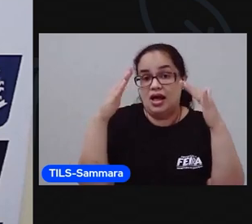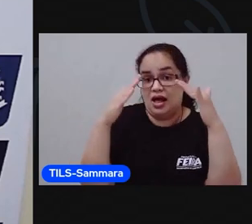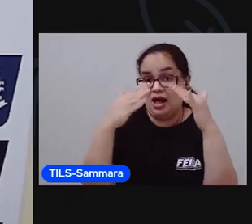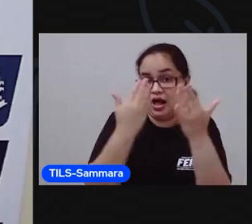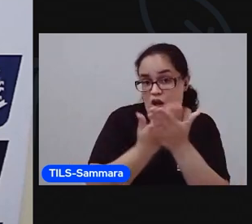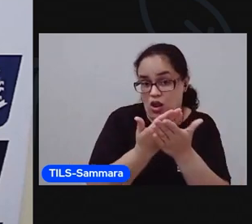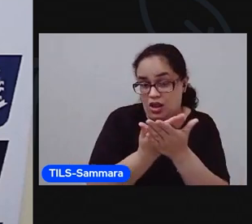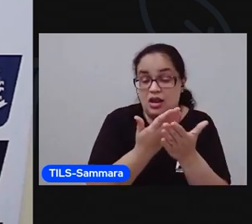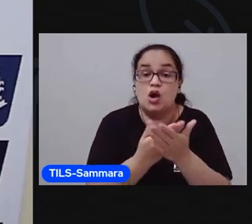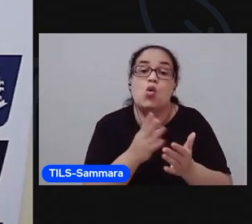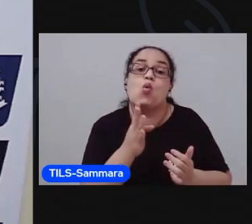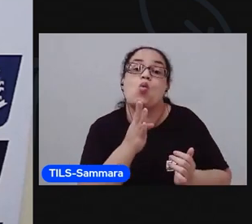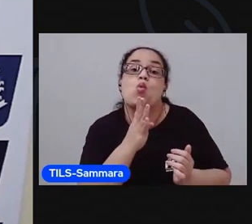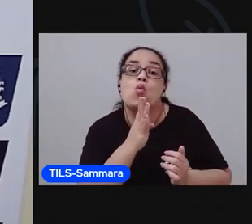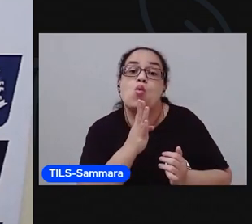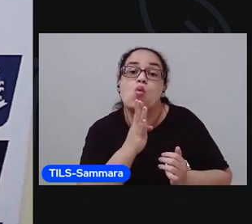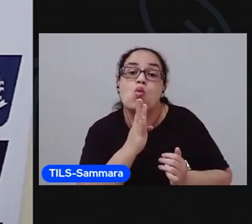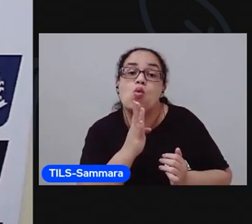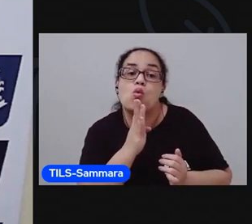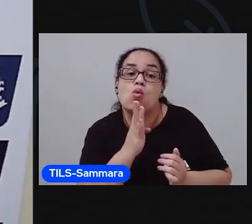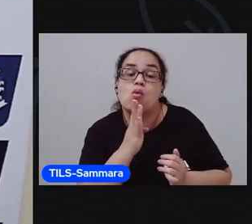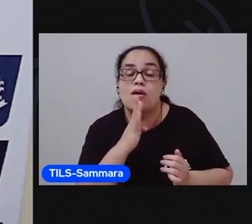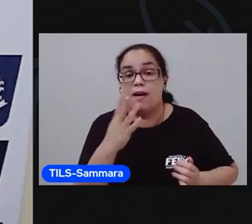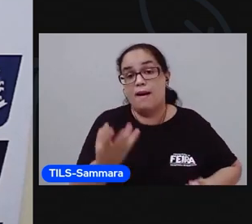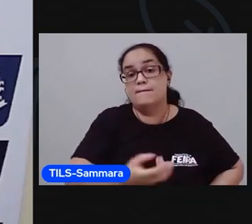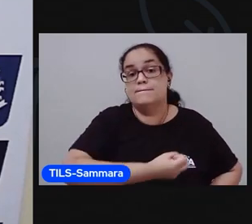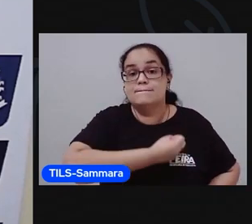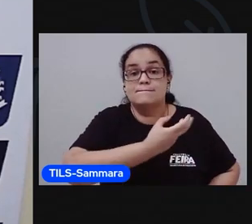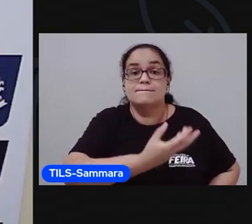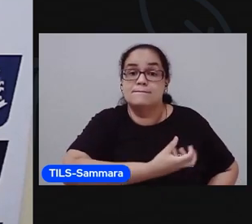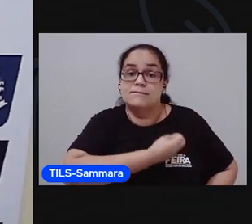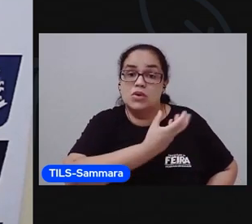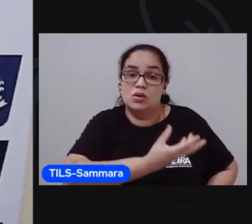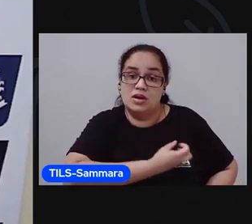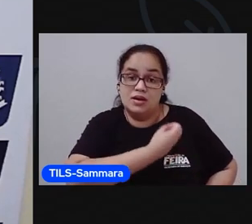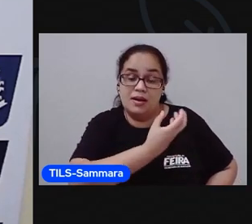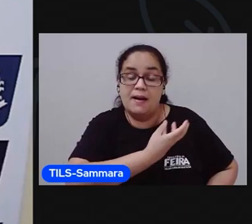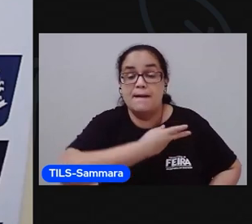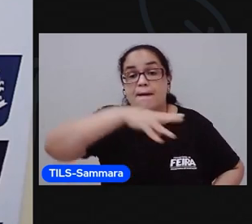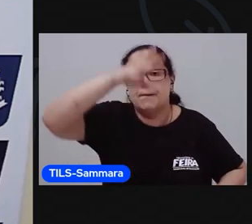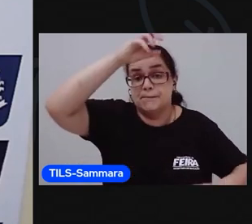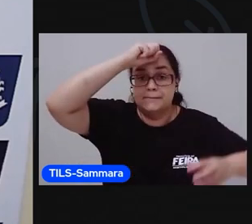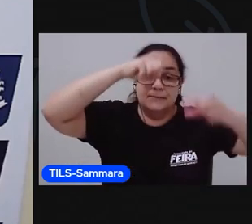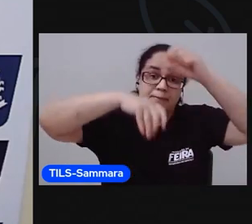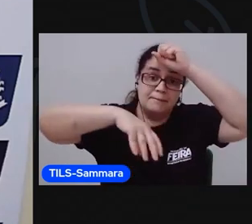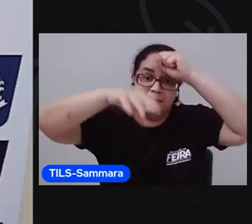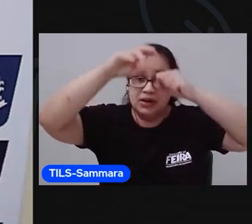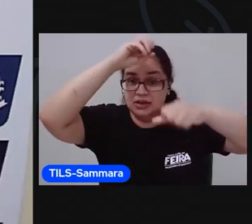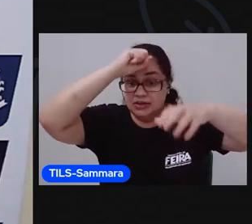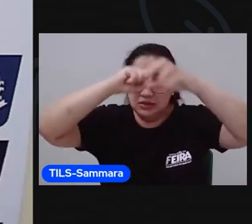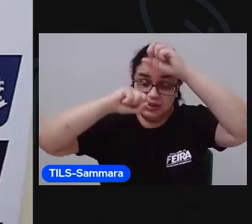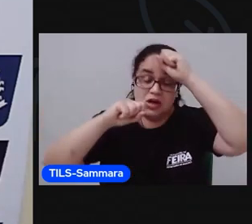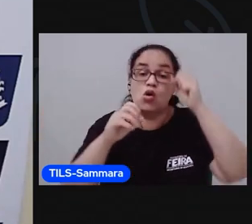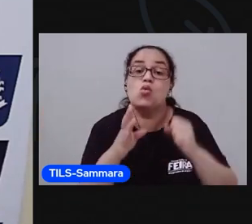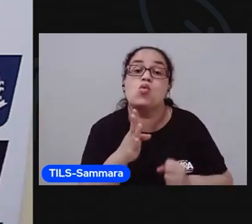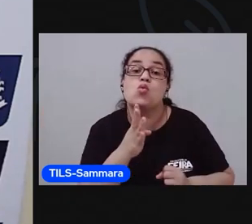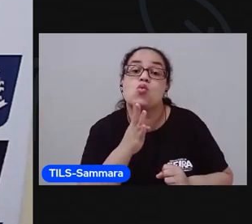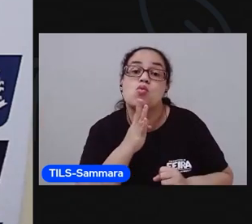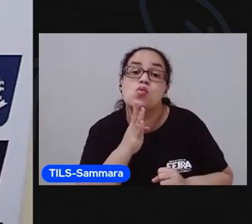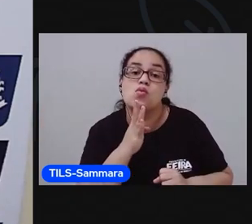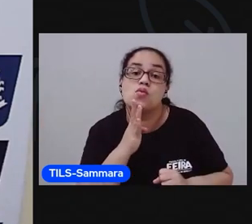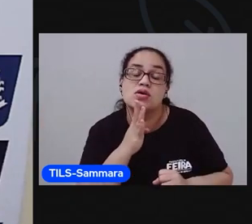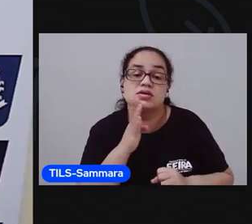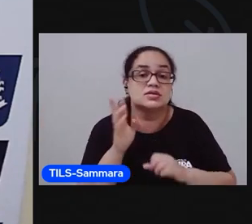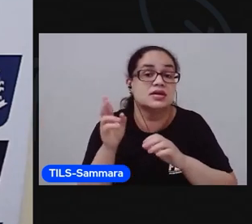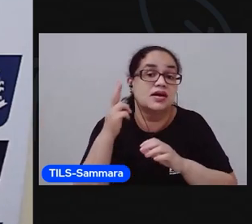conhecer uma poema, vai aprender a reconhecer e identificar